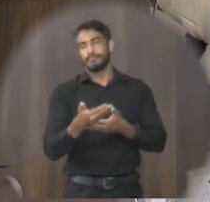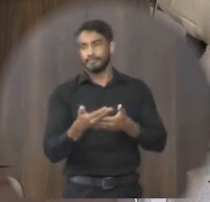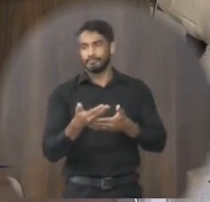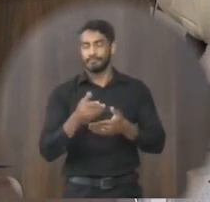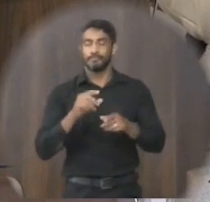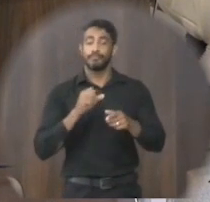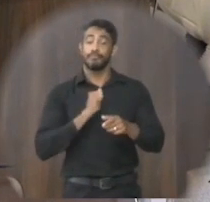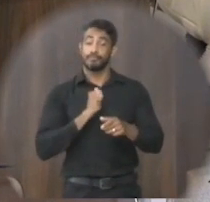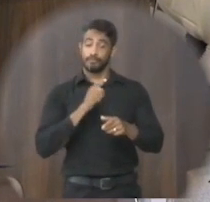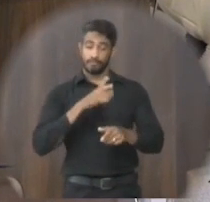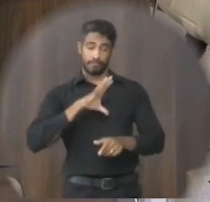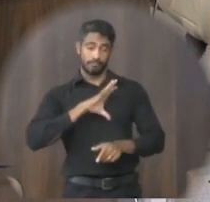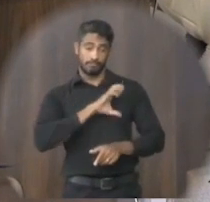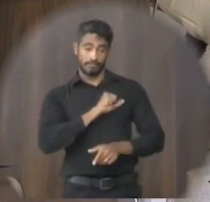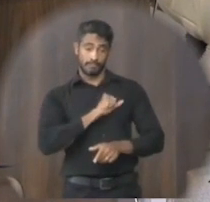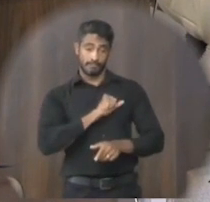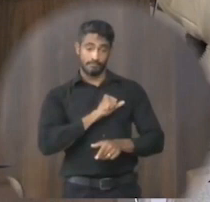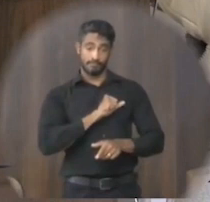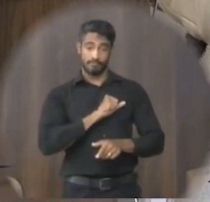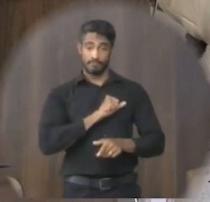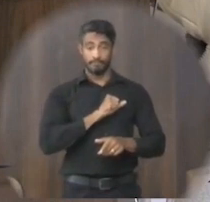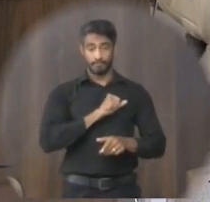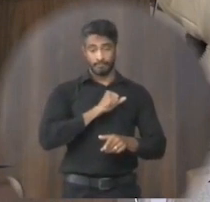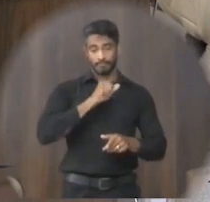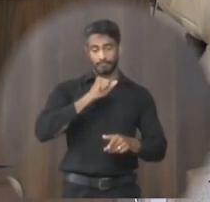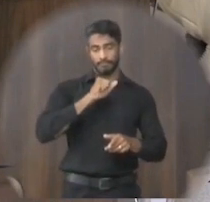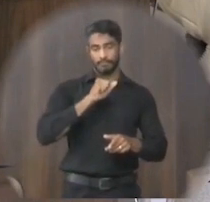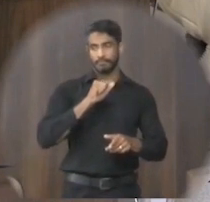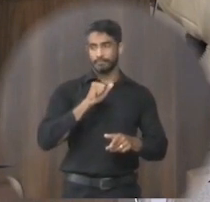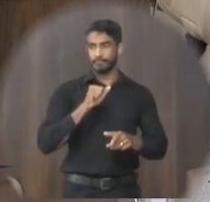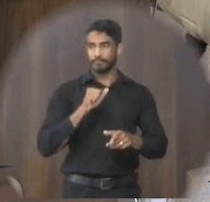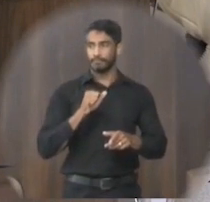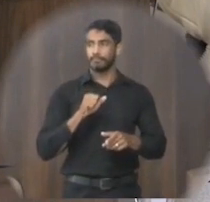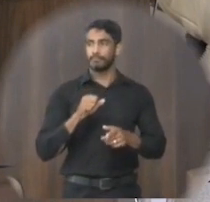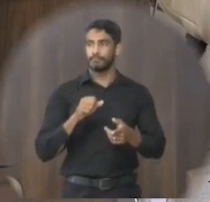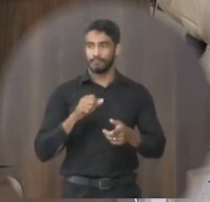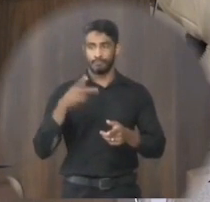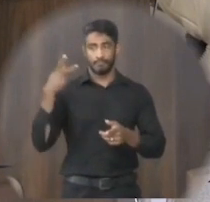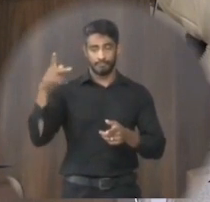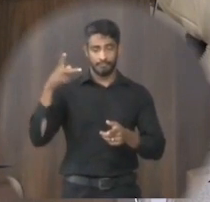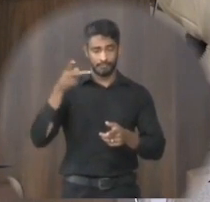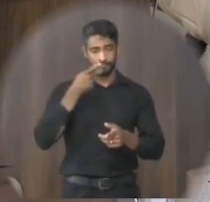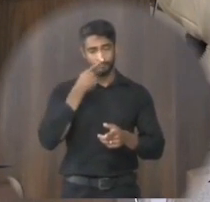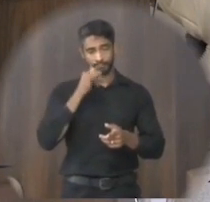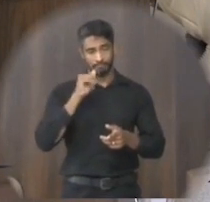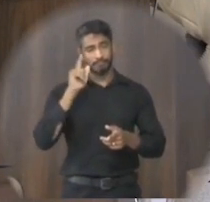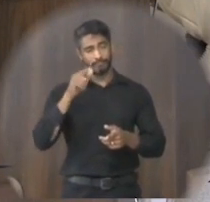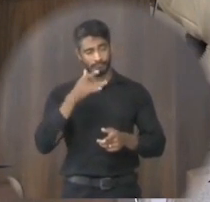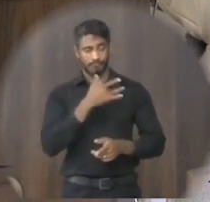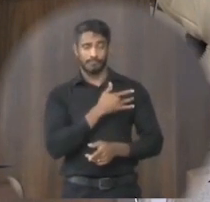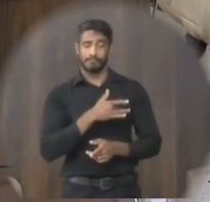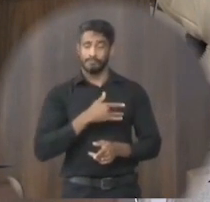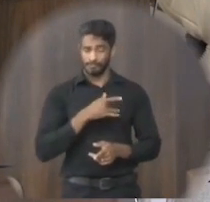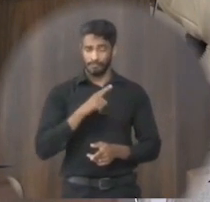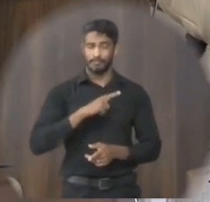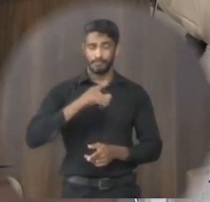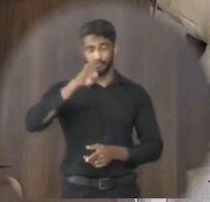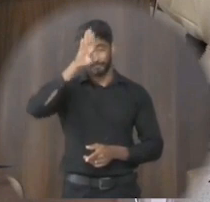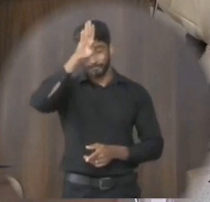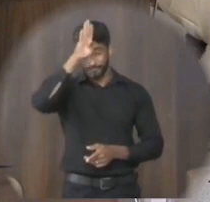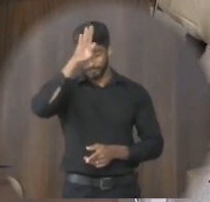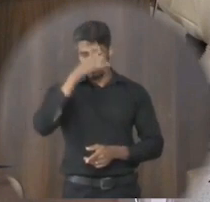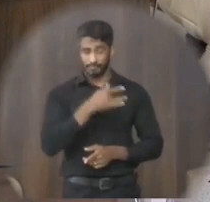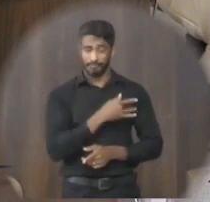aqui quando eu falo nesse sentido o meu pai é cruzeirense eu tenho tios cruzeirenses